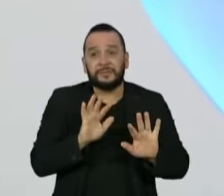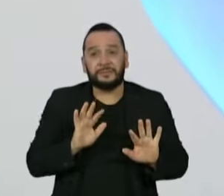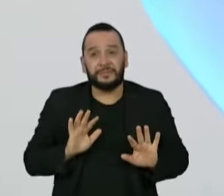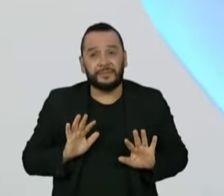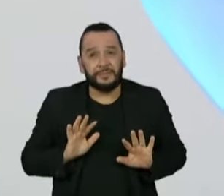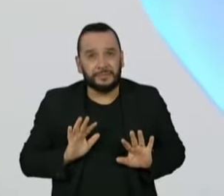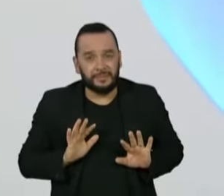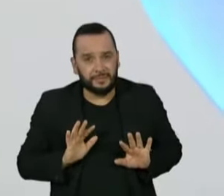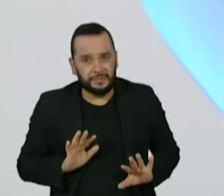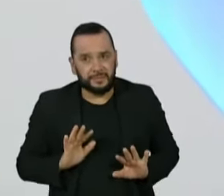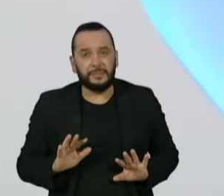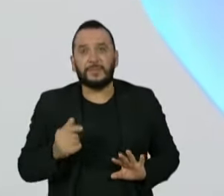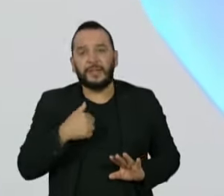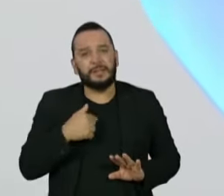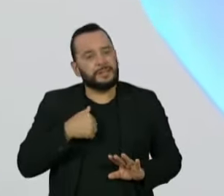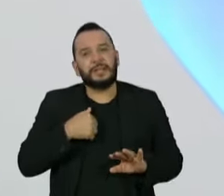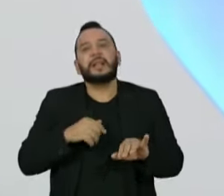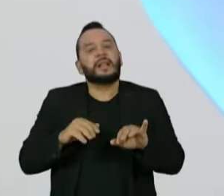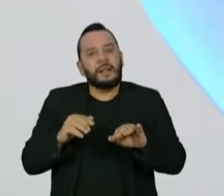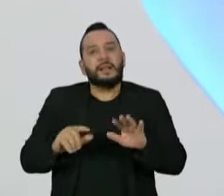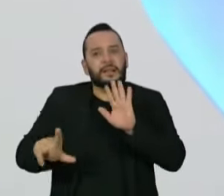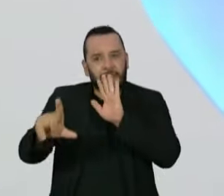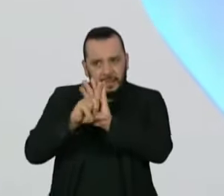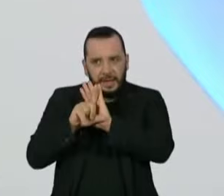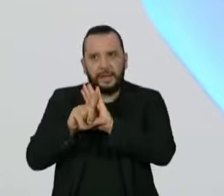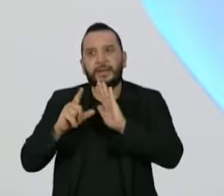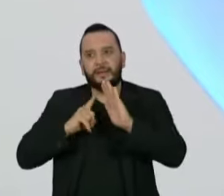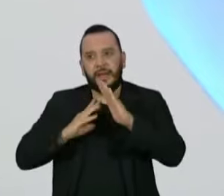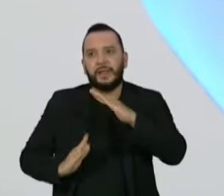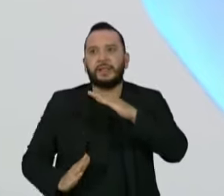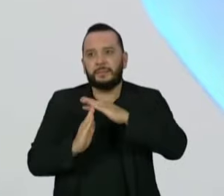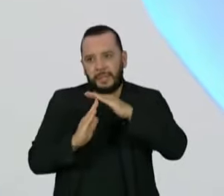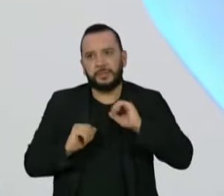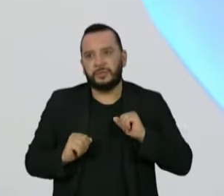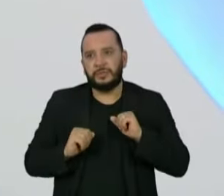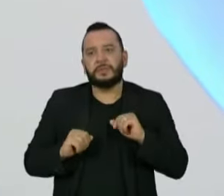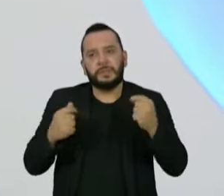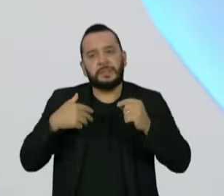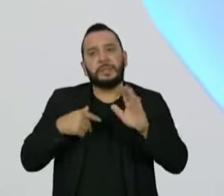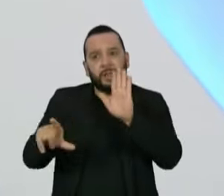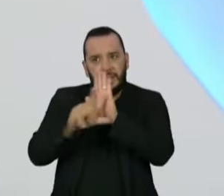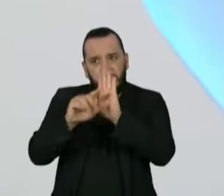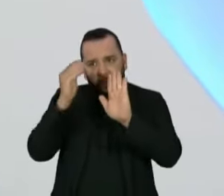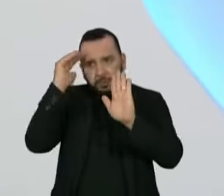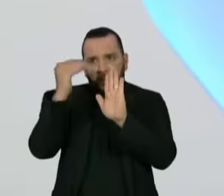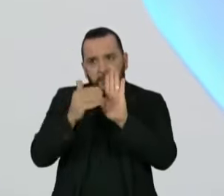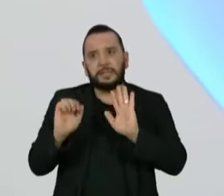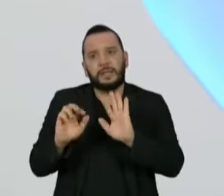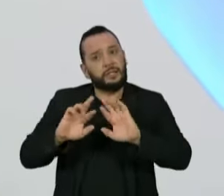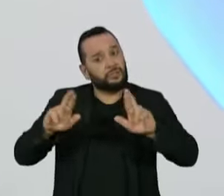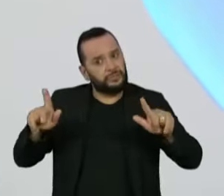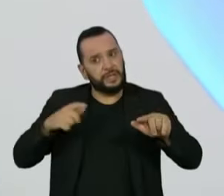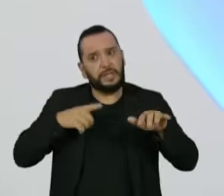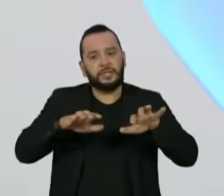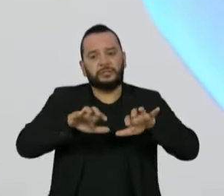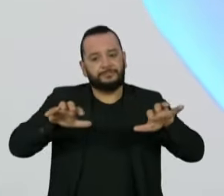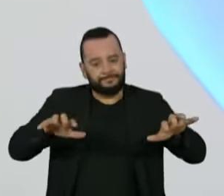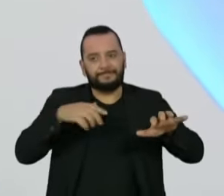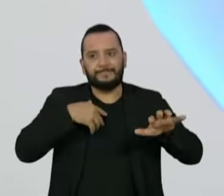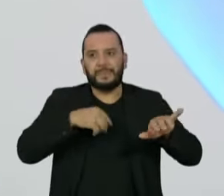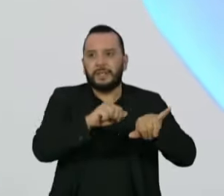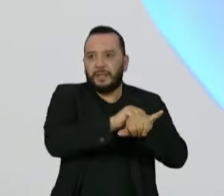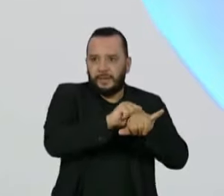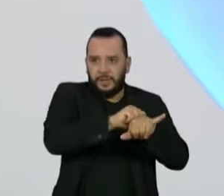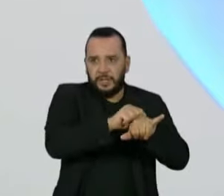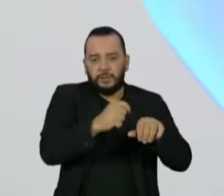precisa exceder limites da lei para cumprir a lei, para fazer uma operação policial, para fazer investigação. São duas coisas diferentes. Eu entendo,